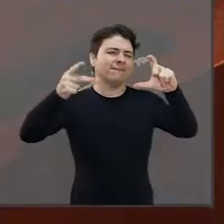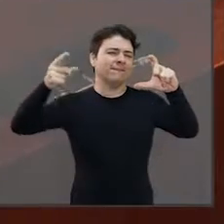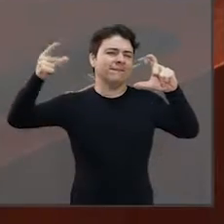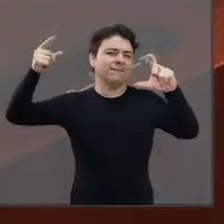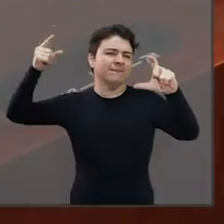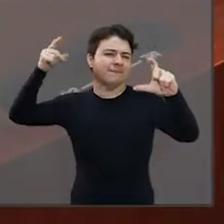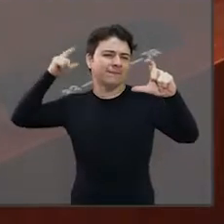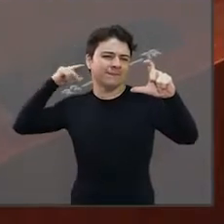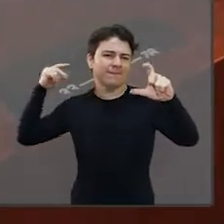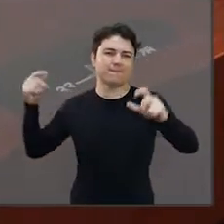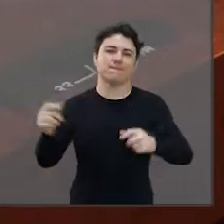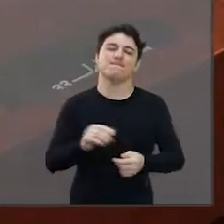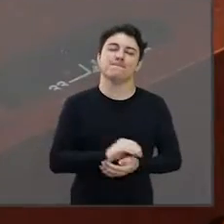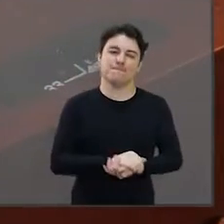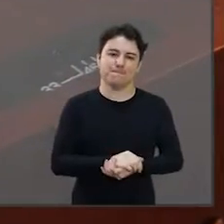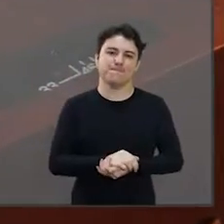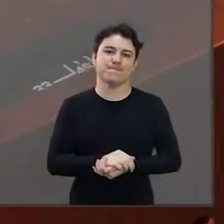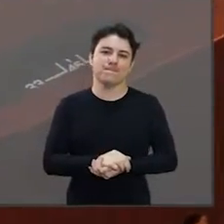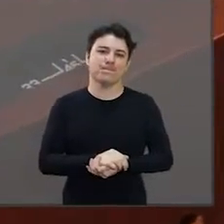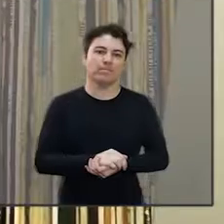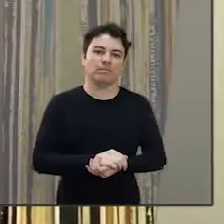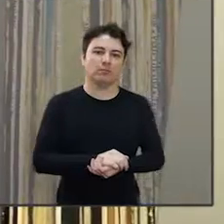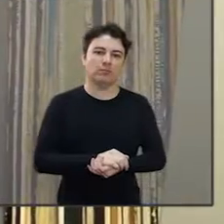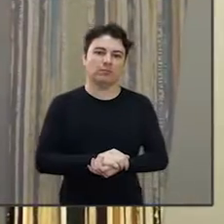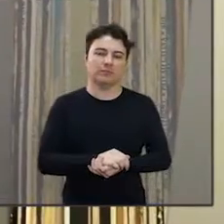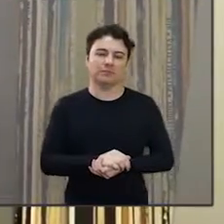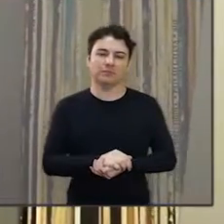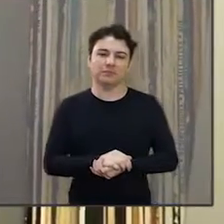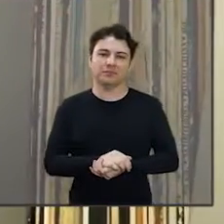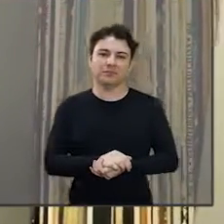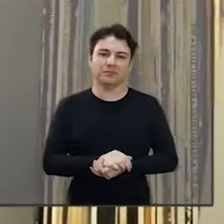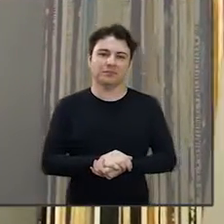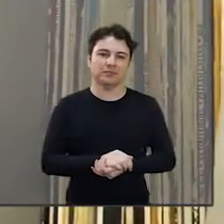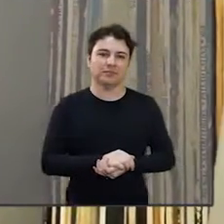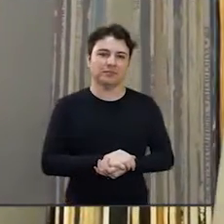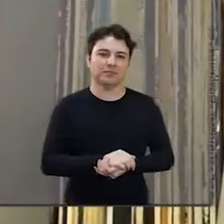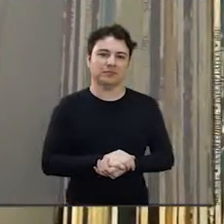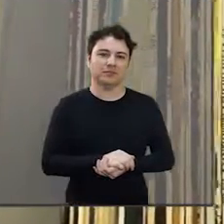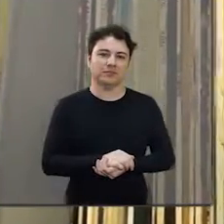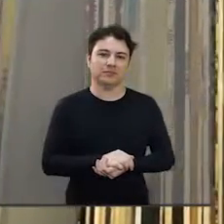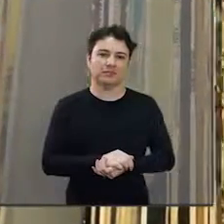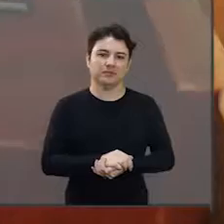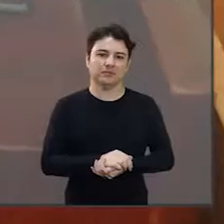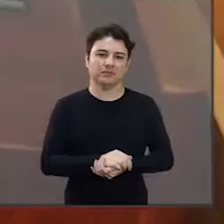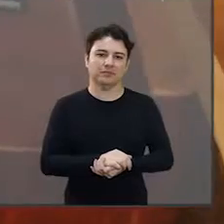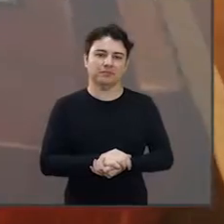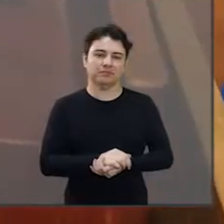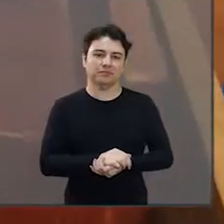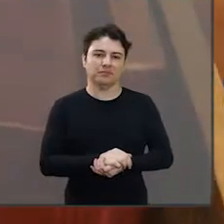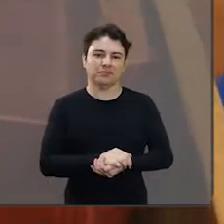os famosos bolachões que a gente chamava, as câmeras fotográficas.